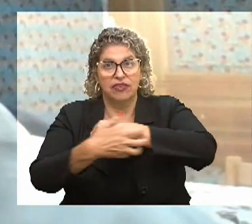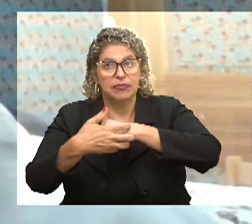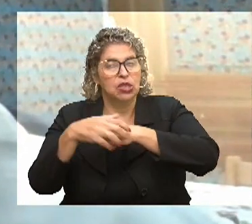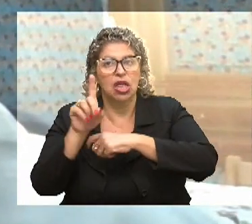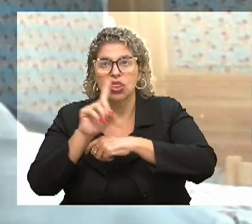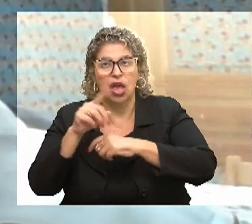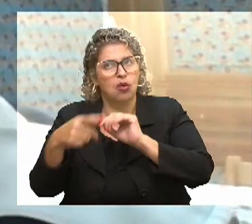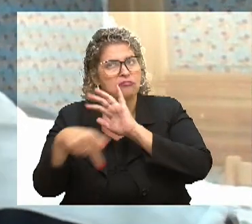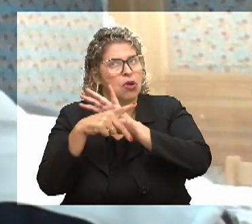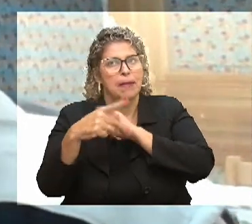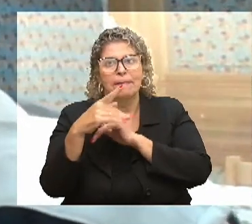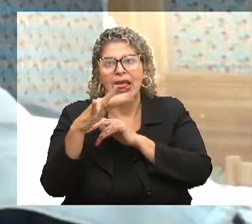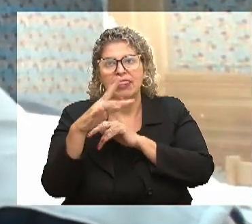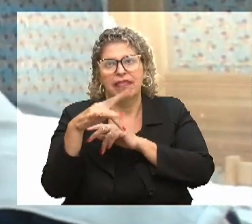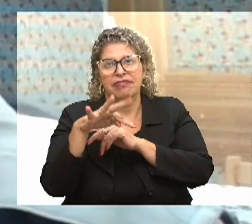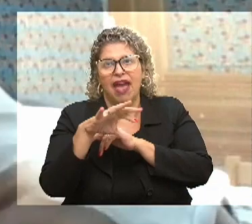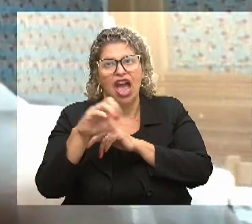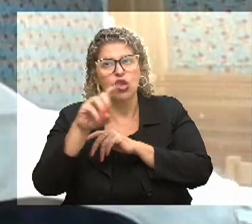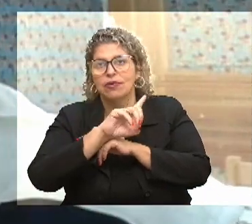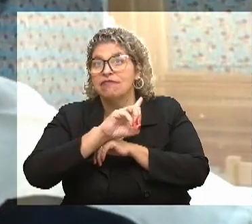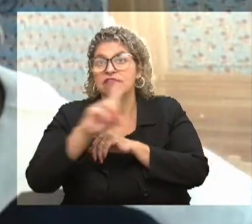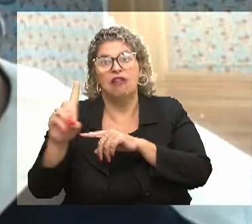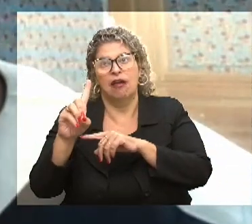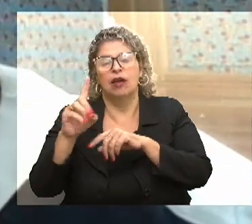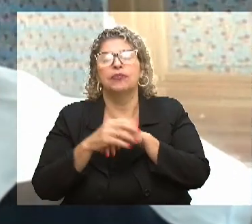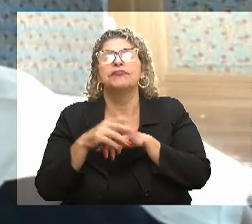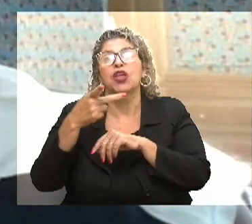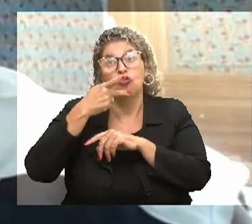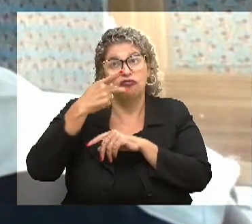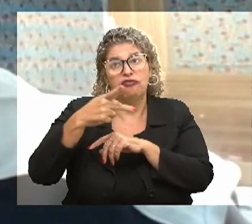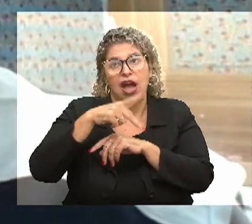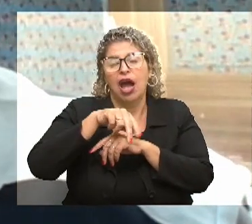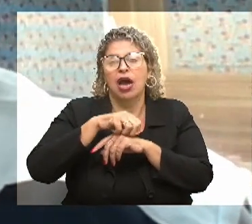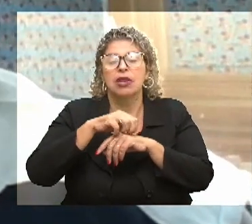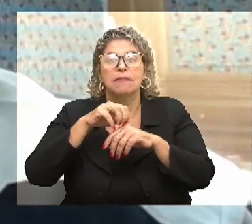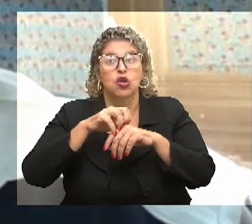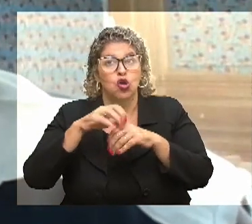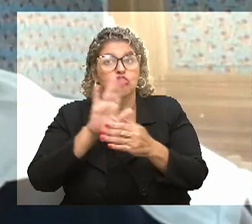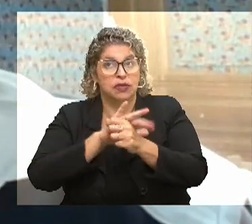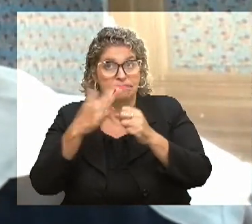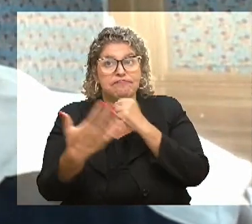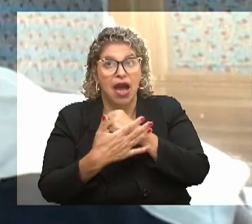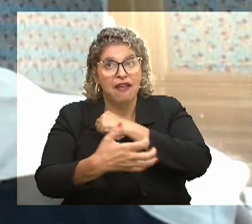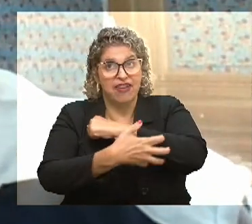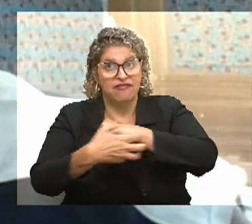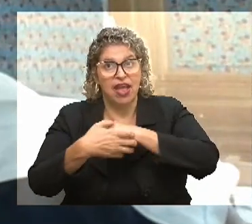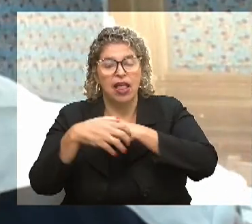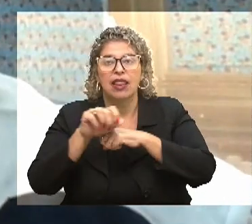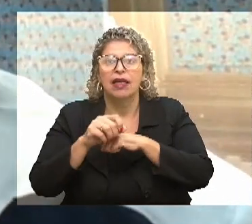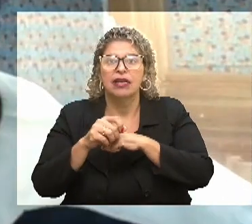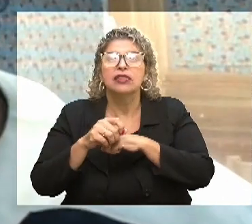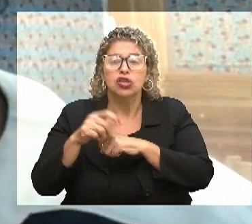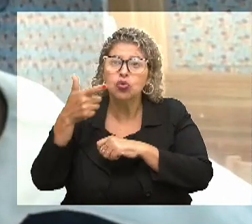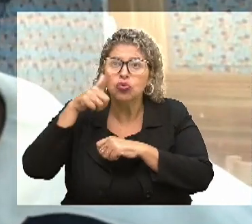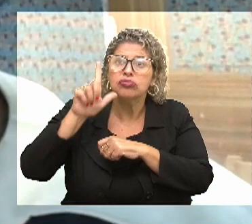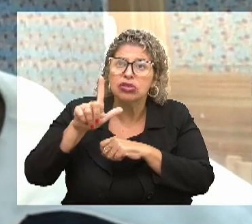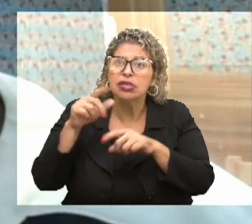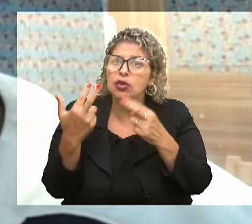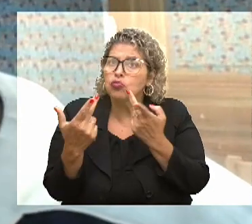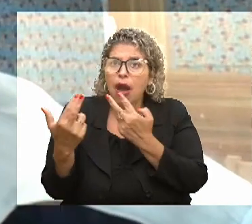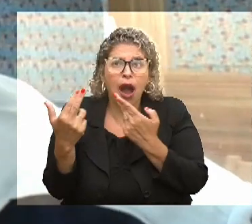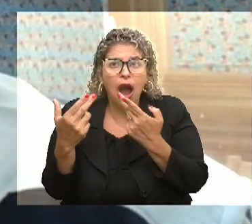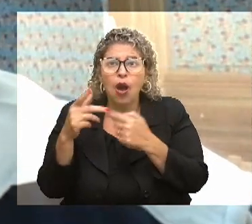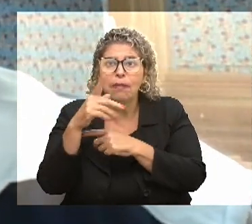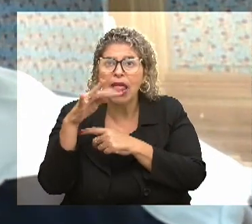comunidade planetária, porque sempre eu quero levar para as outras comunidades para as pessoas terem chance como a comunidade